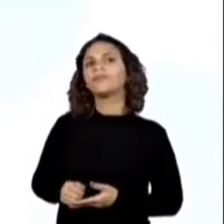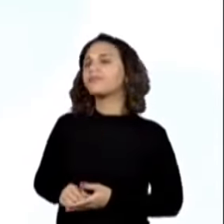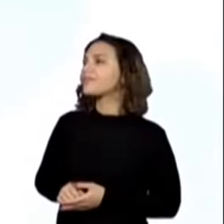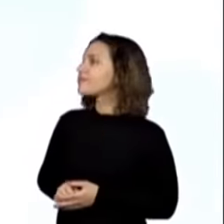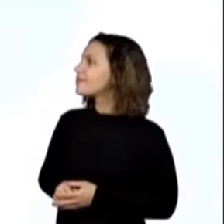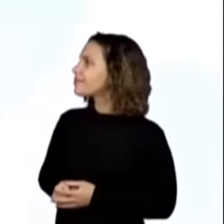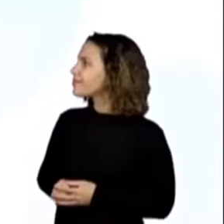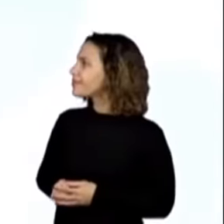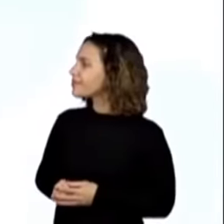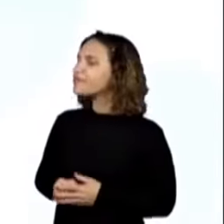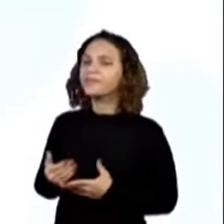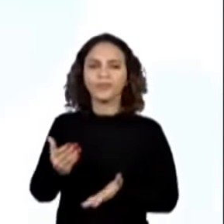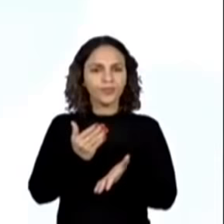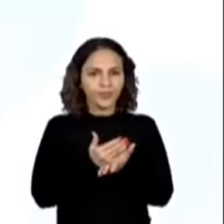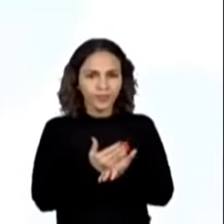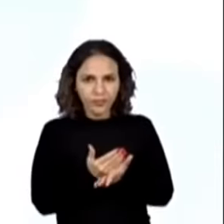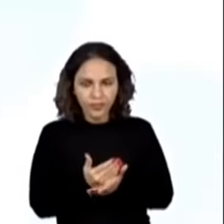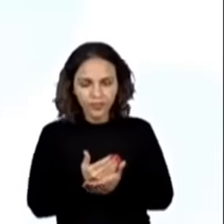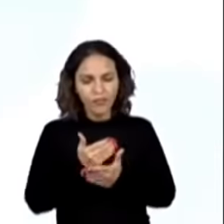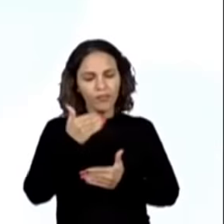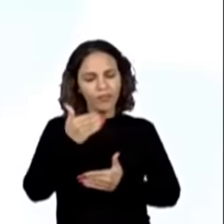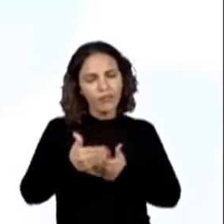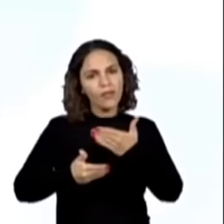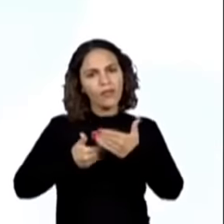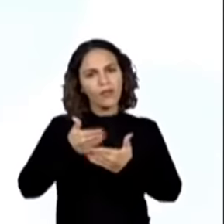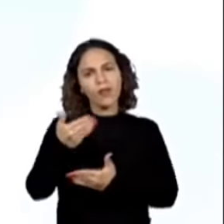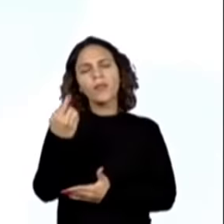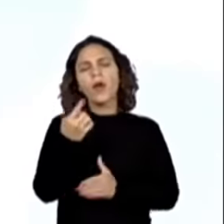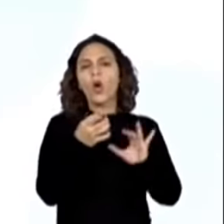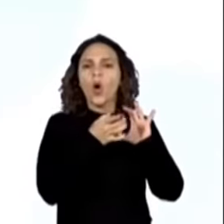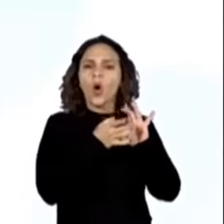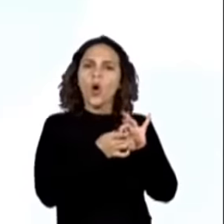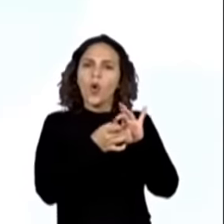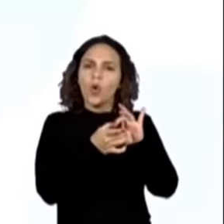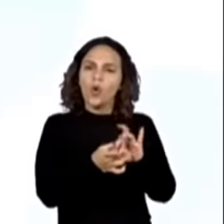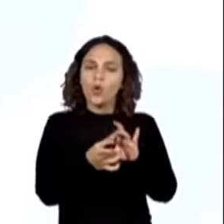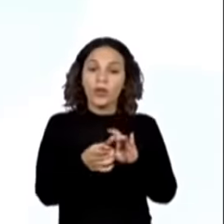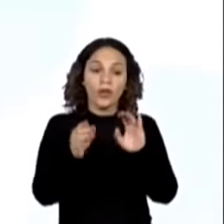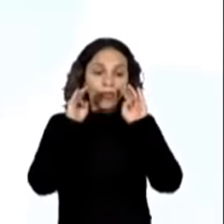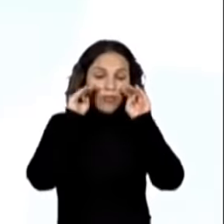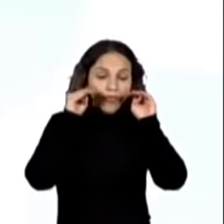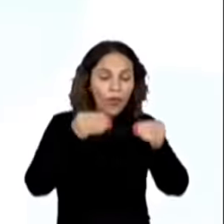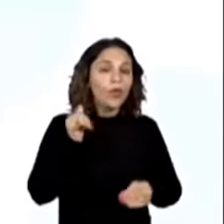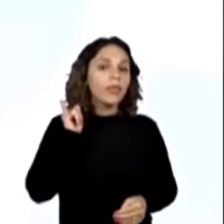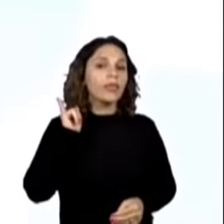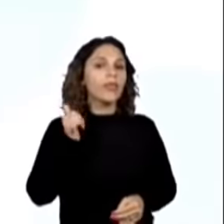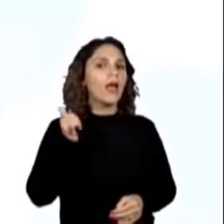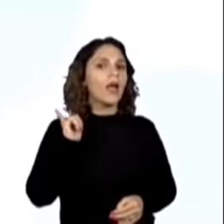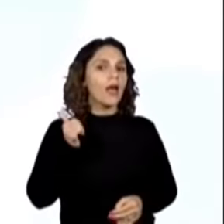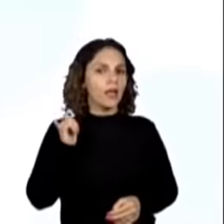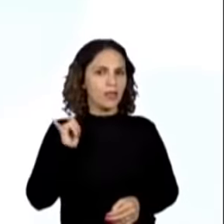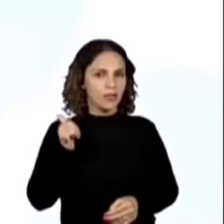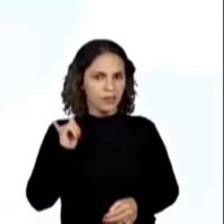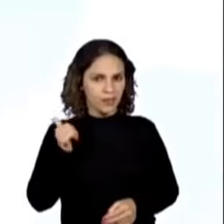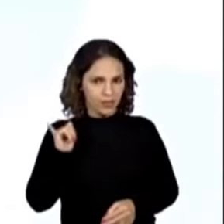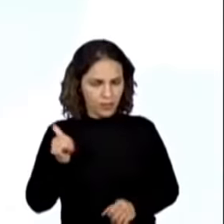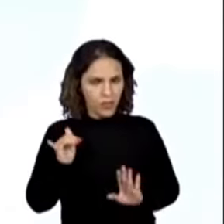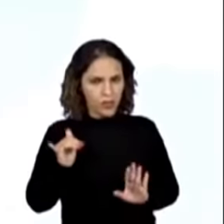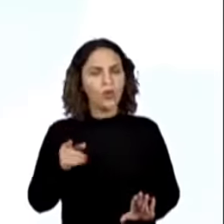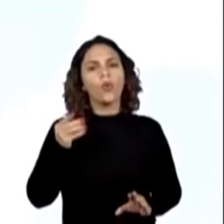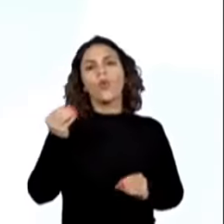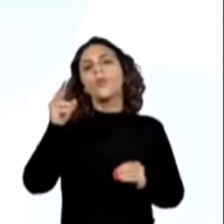Nessas primeiras aulas, vamos contextualizar o trabalho com foco na narração. Utilizando contos